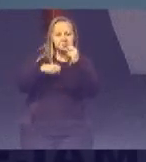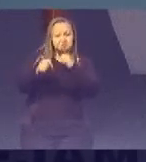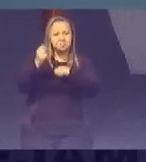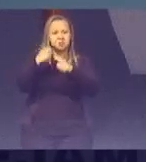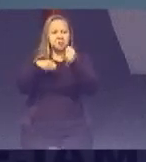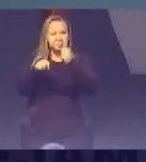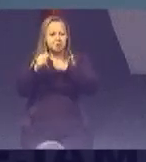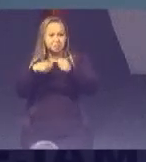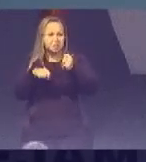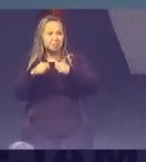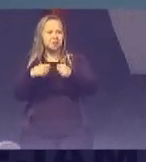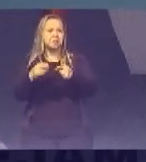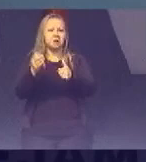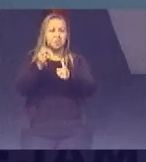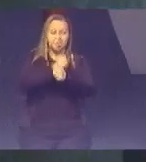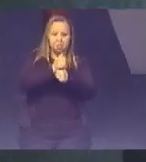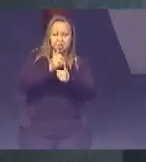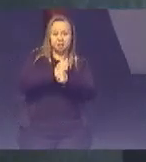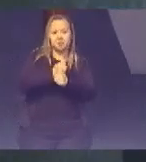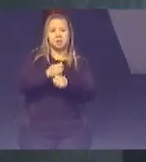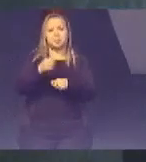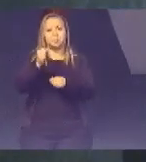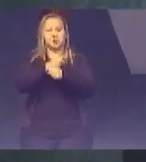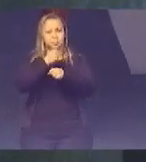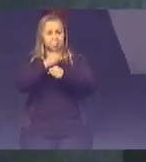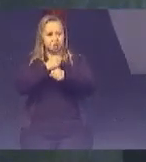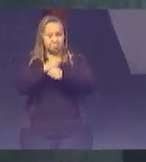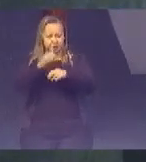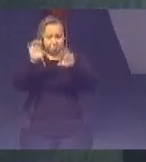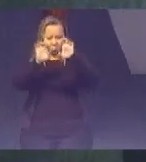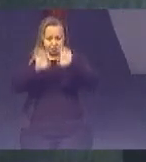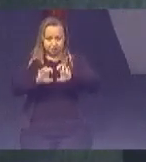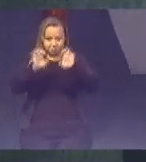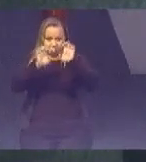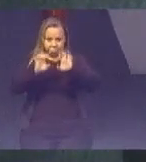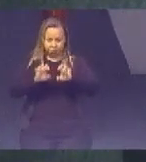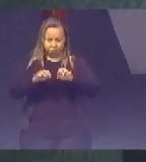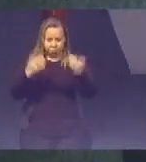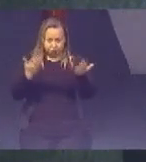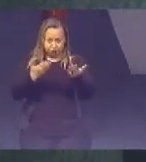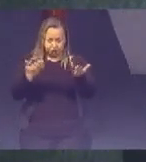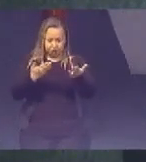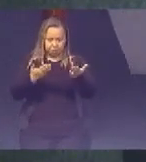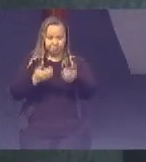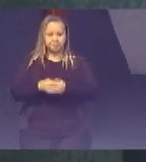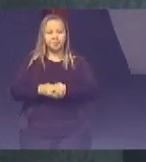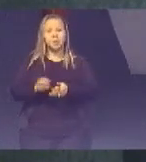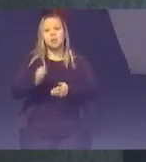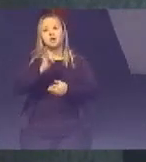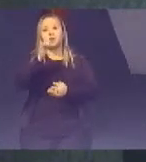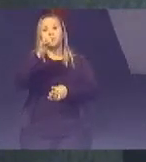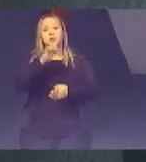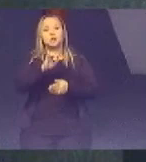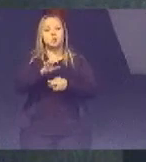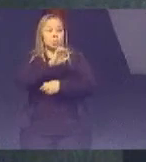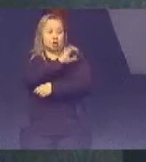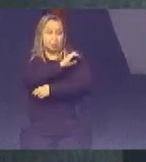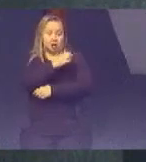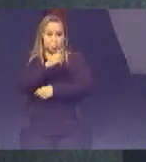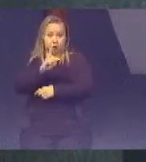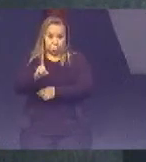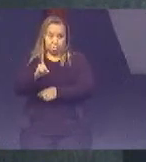Dependente De reformas Estruturantes É importante A coordenação E governança Do